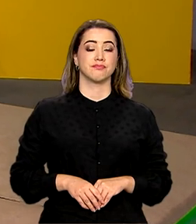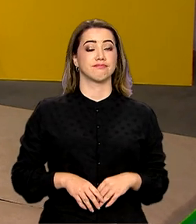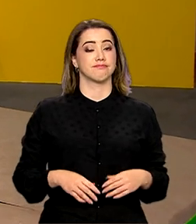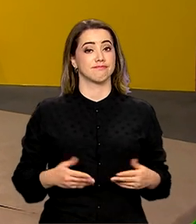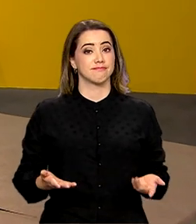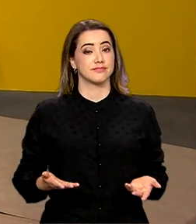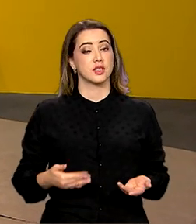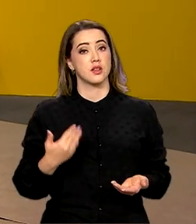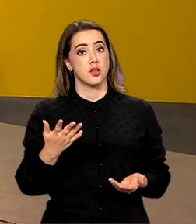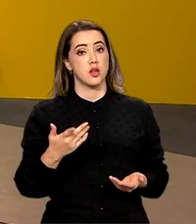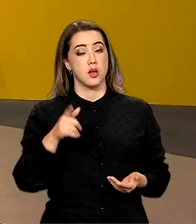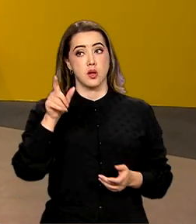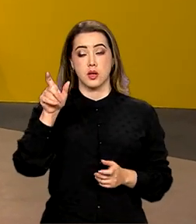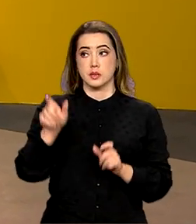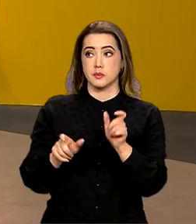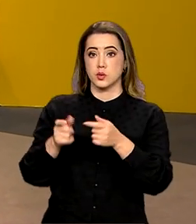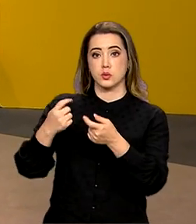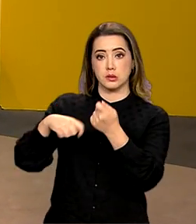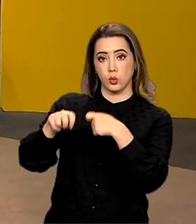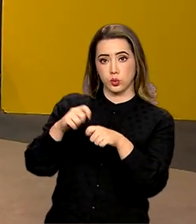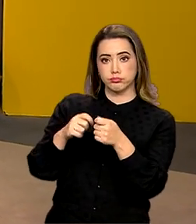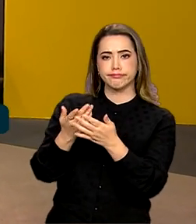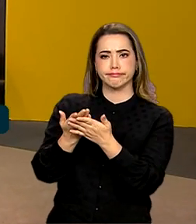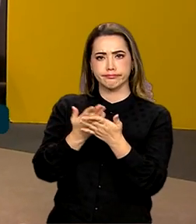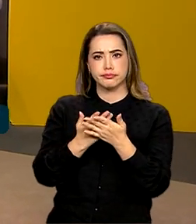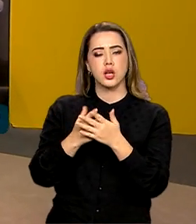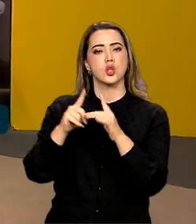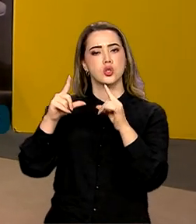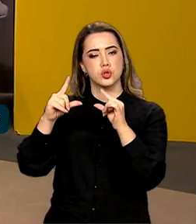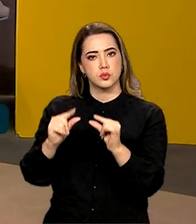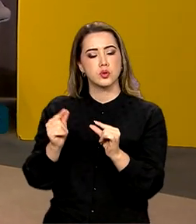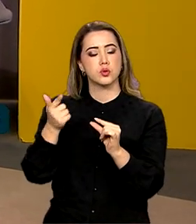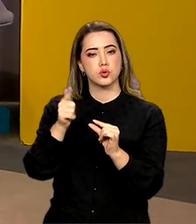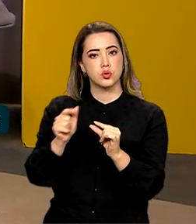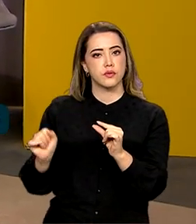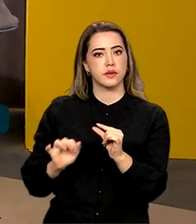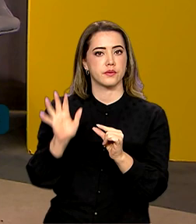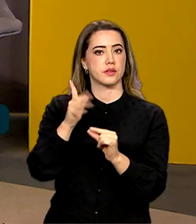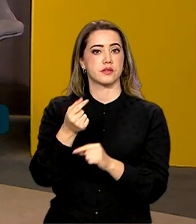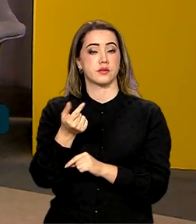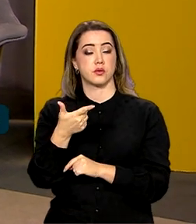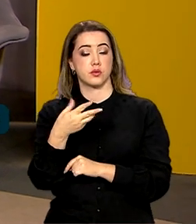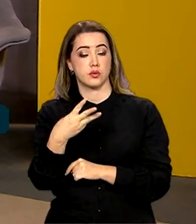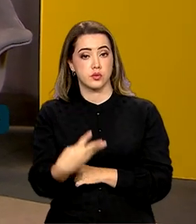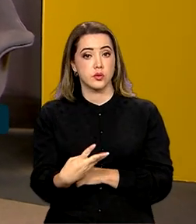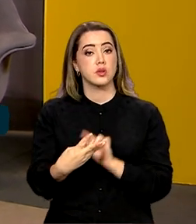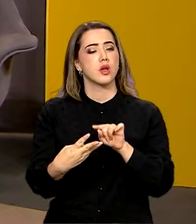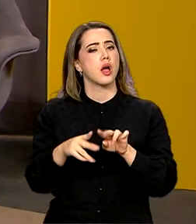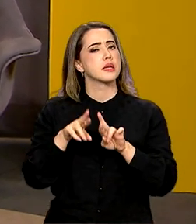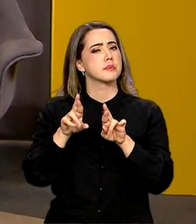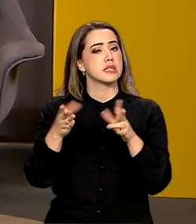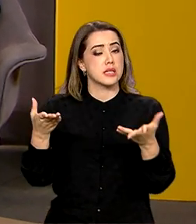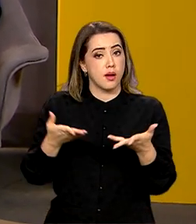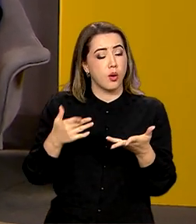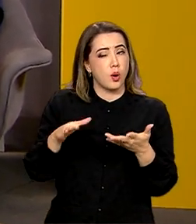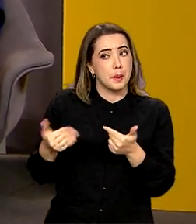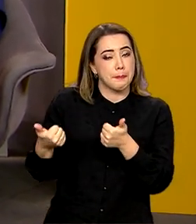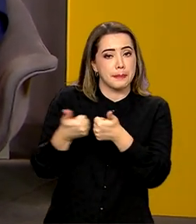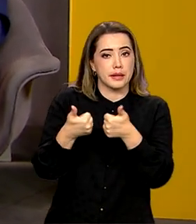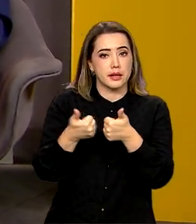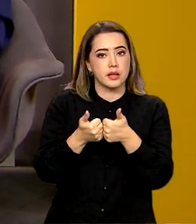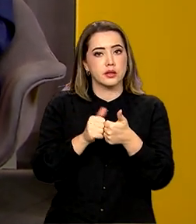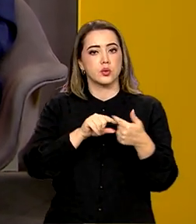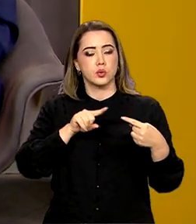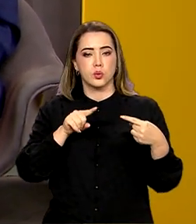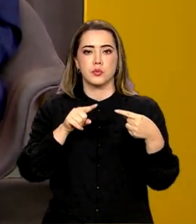Os economistas reduziram novamente a previsão de inflação para 2023. A estimativa agora está mais próxima do